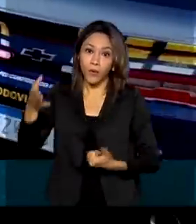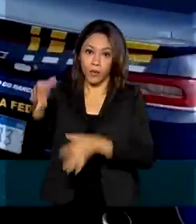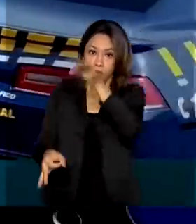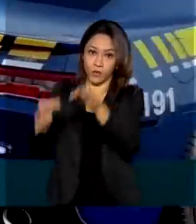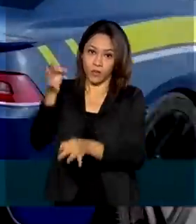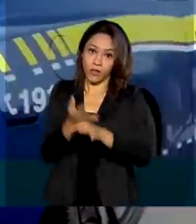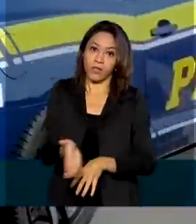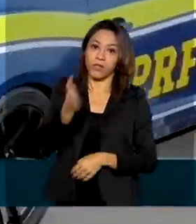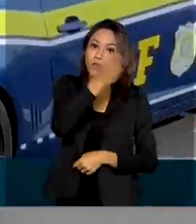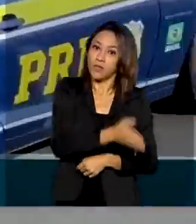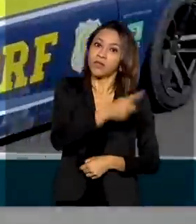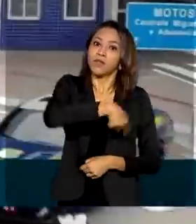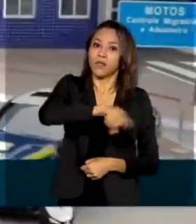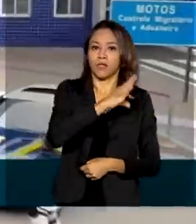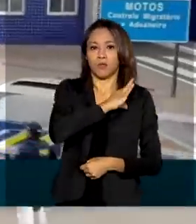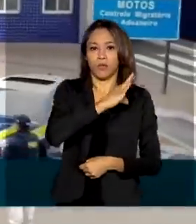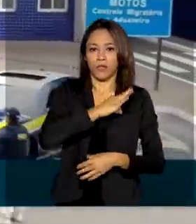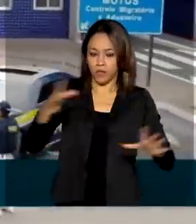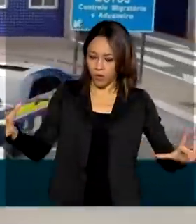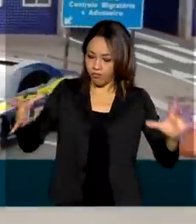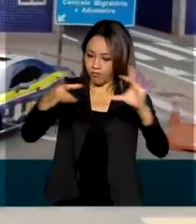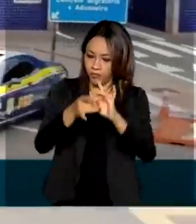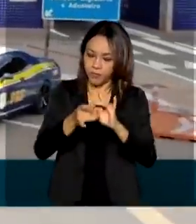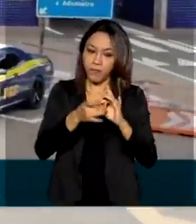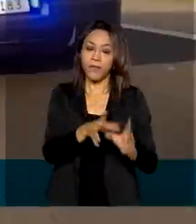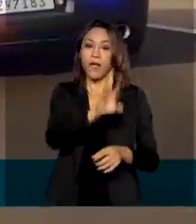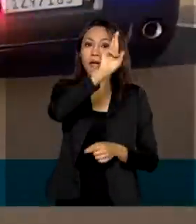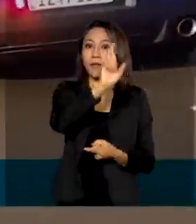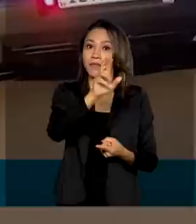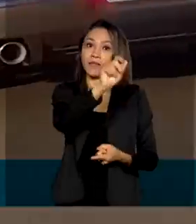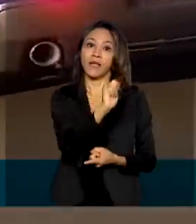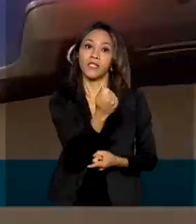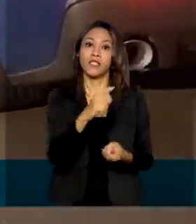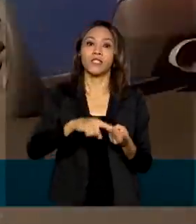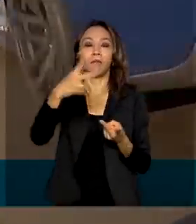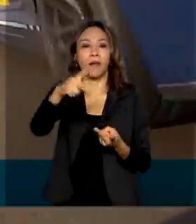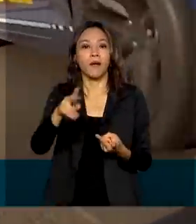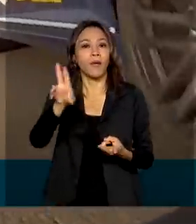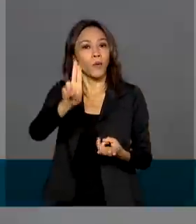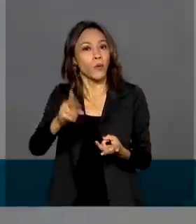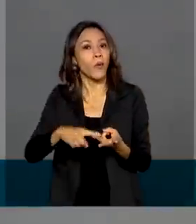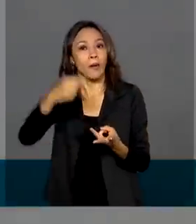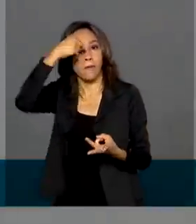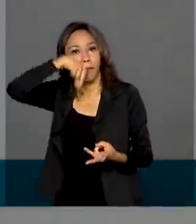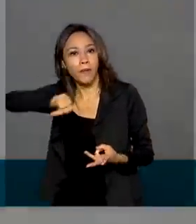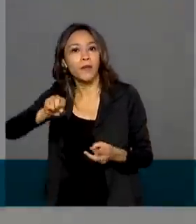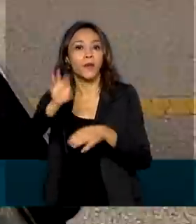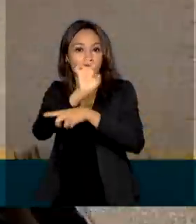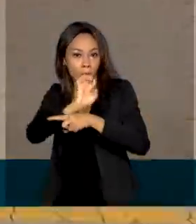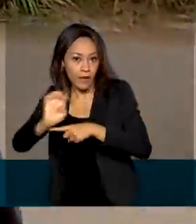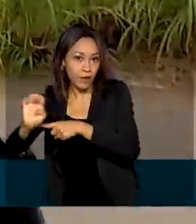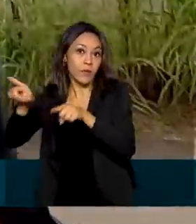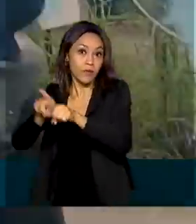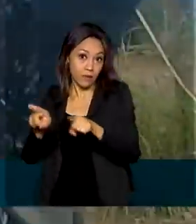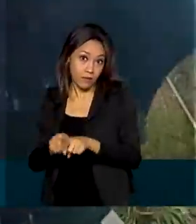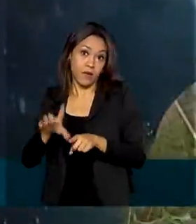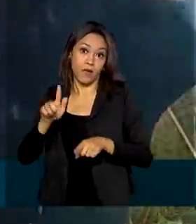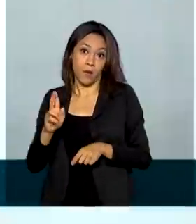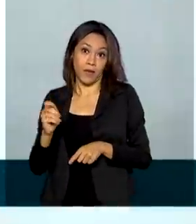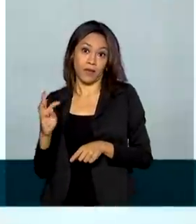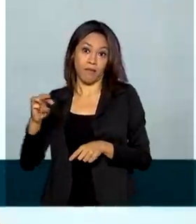gestão das fronteiras. Representantes da Argentina, Paraguai, Uruguai, Colômbia, Peru, Equador e Guatemala também